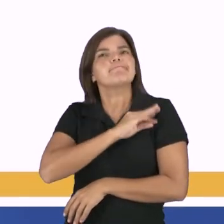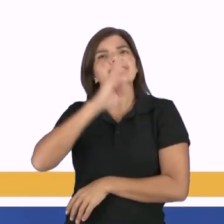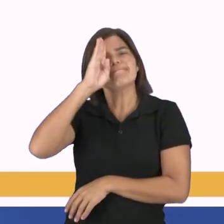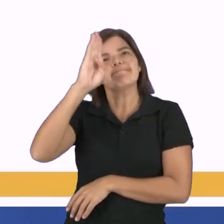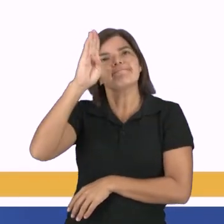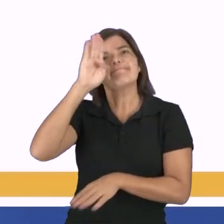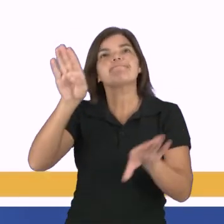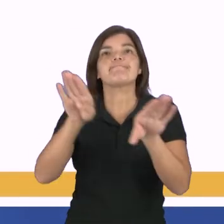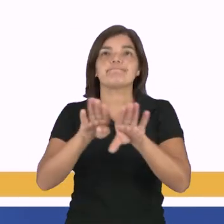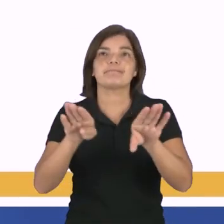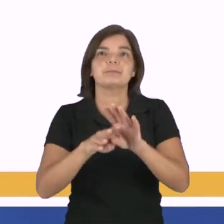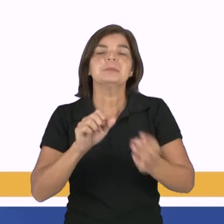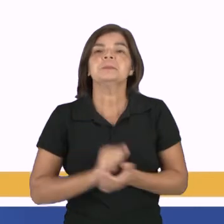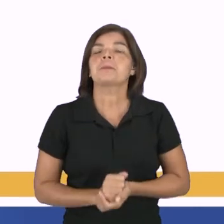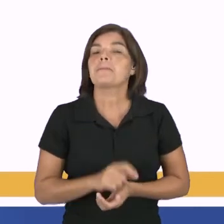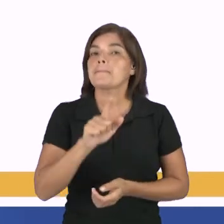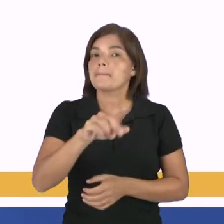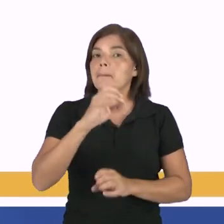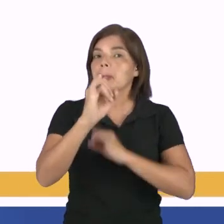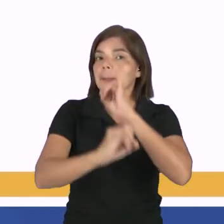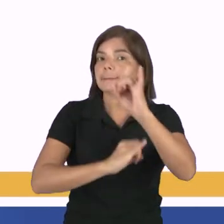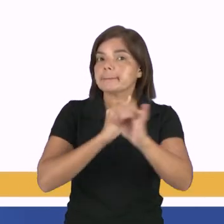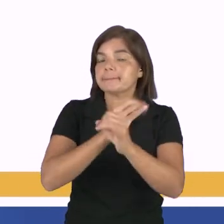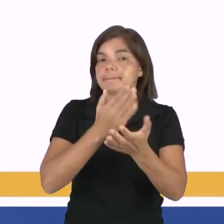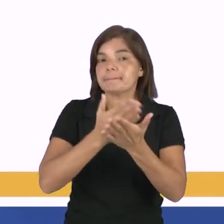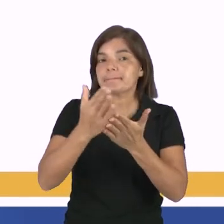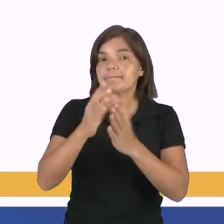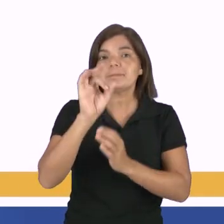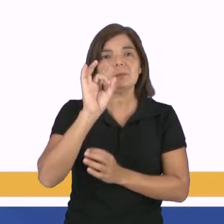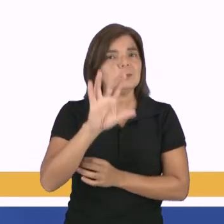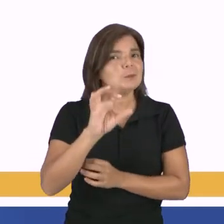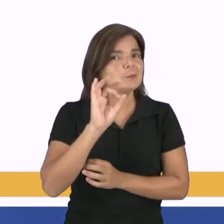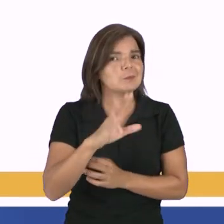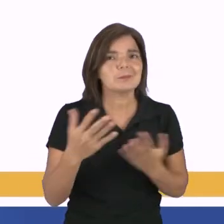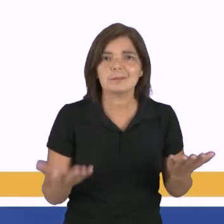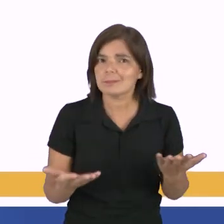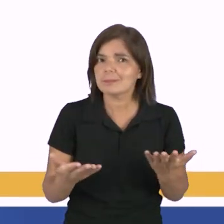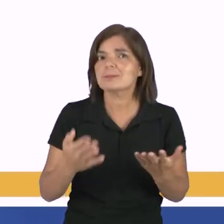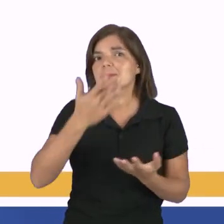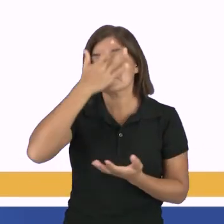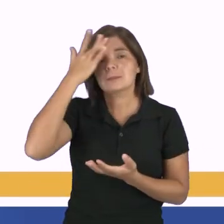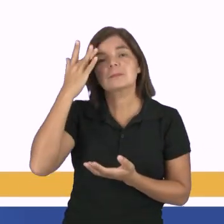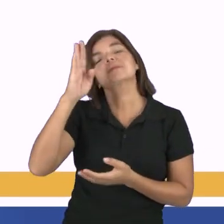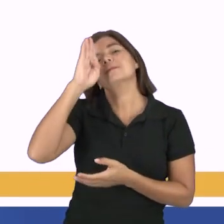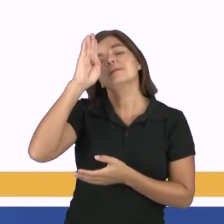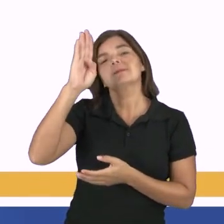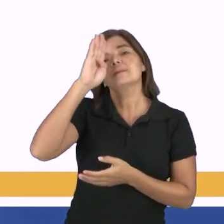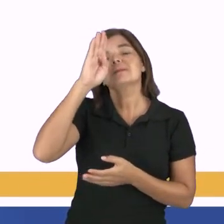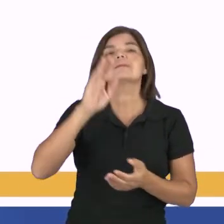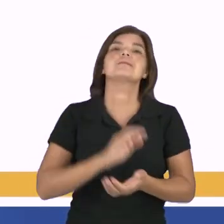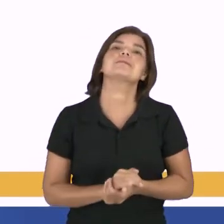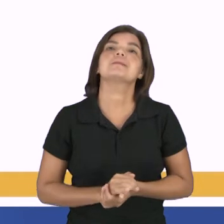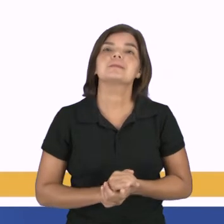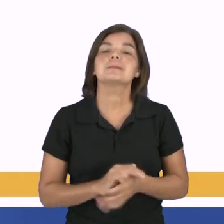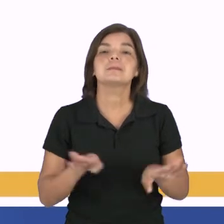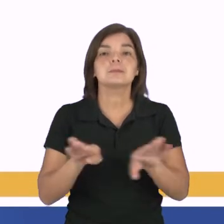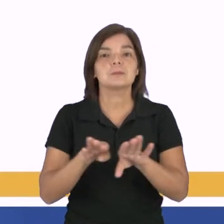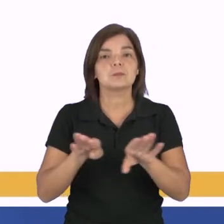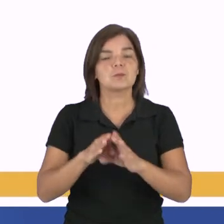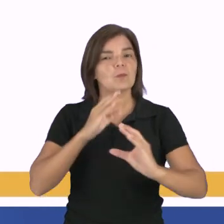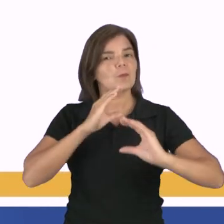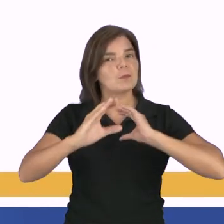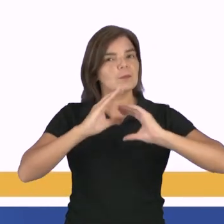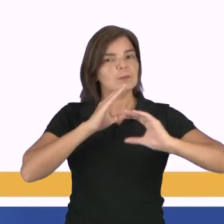também. Vejam só que a internet no começo era aplicada apenas para os militares, para, digamos assim, se